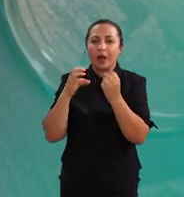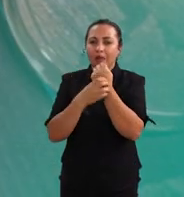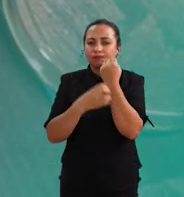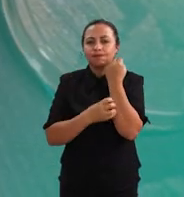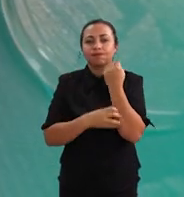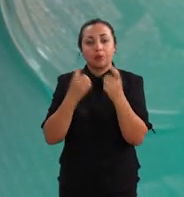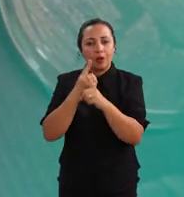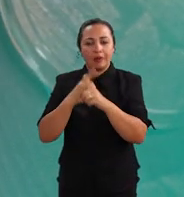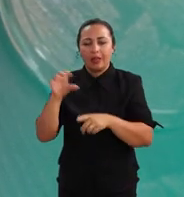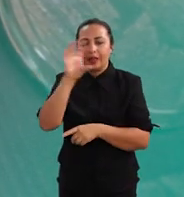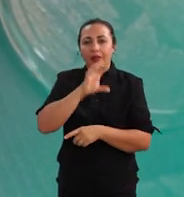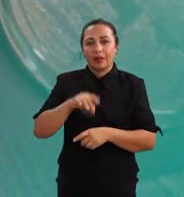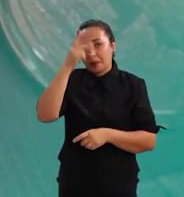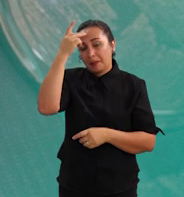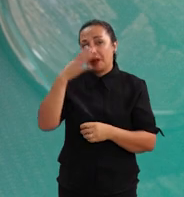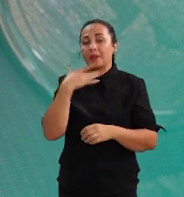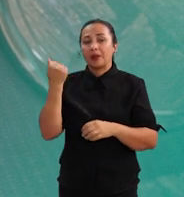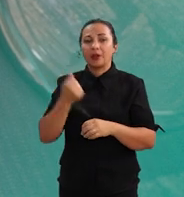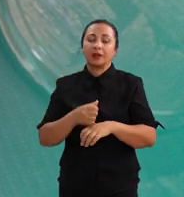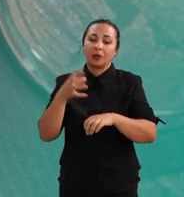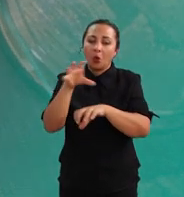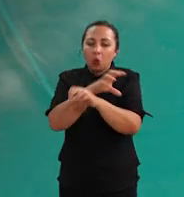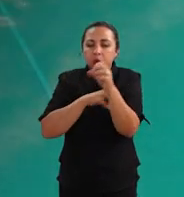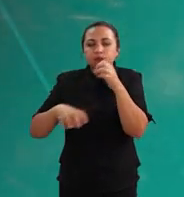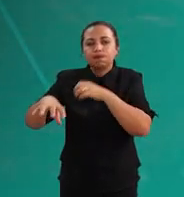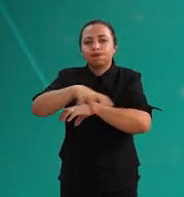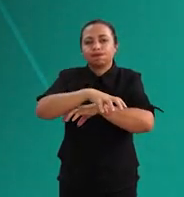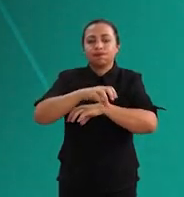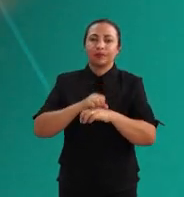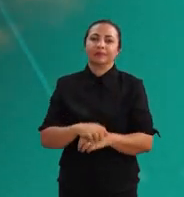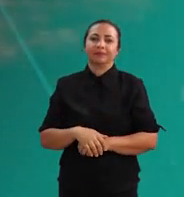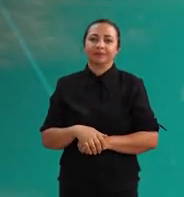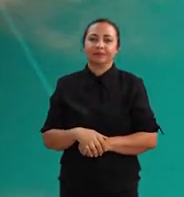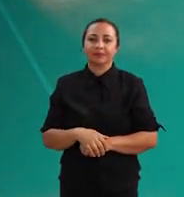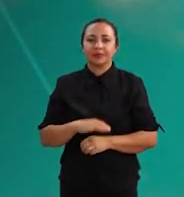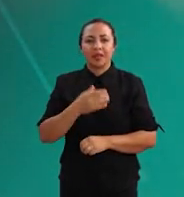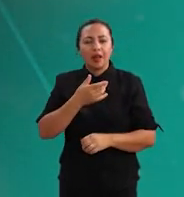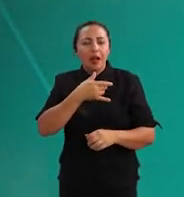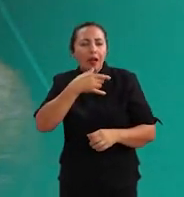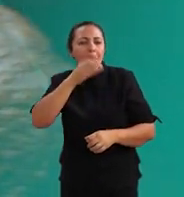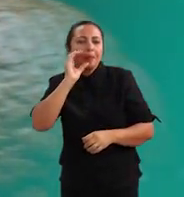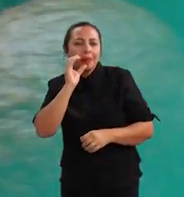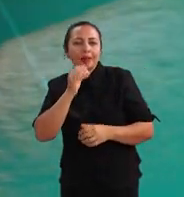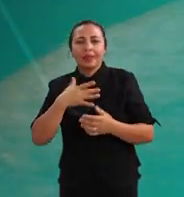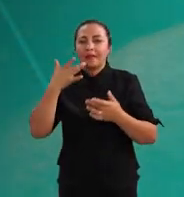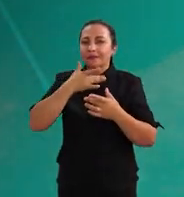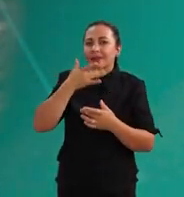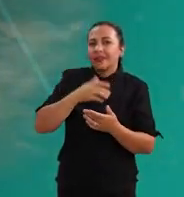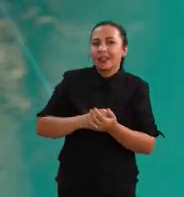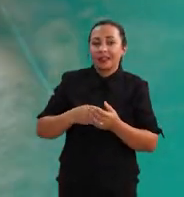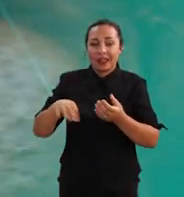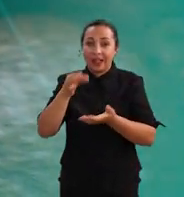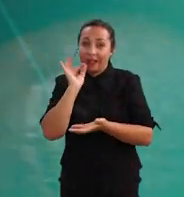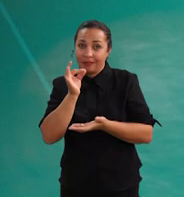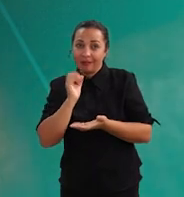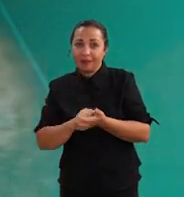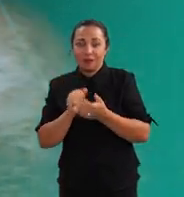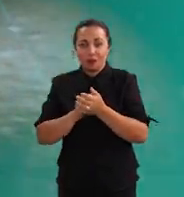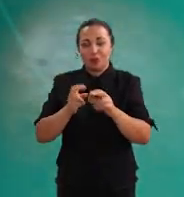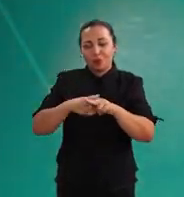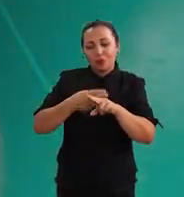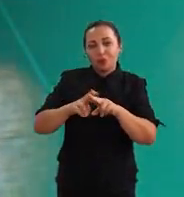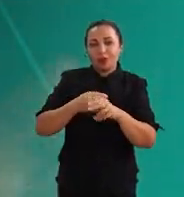na região para a recuperação do bioma da Caatinga. Que tal uma bebida saborosa e funcional que leva café e cacau em sua